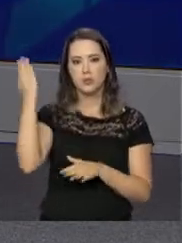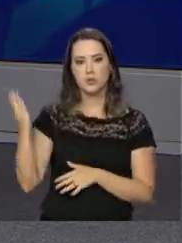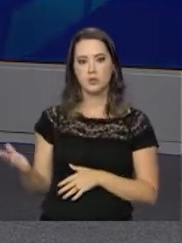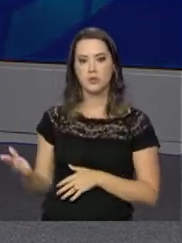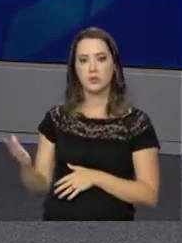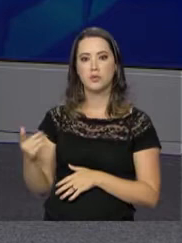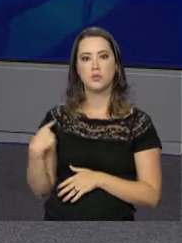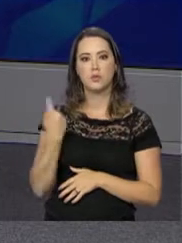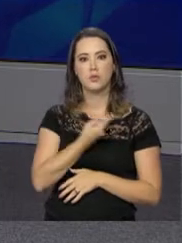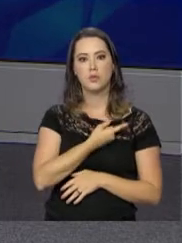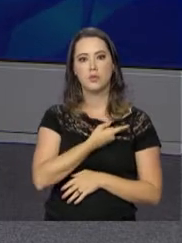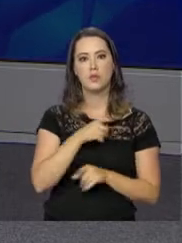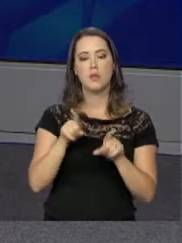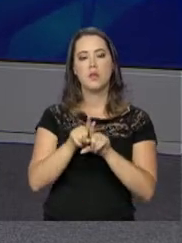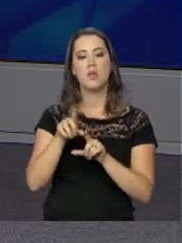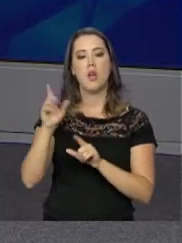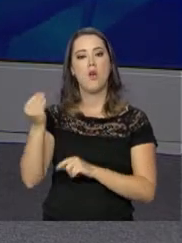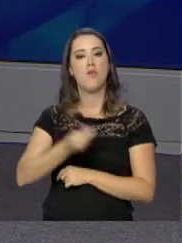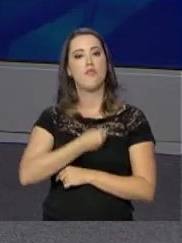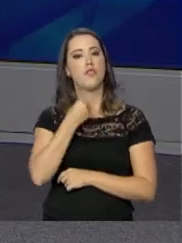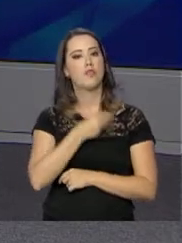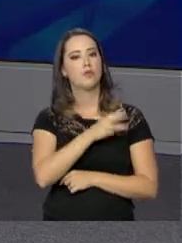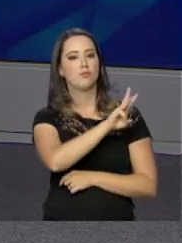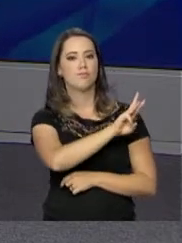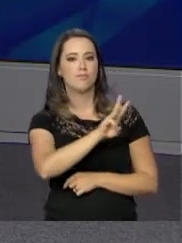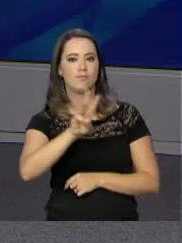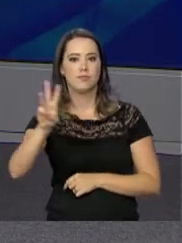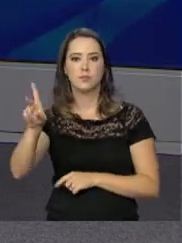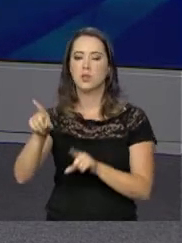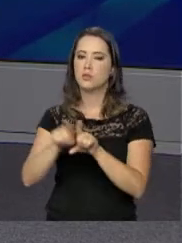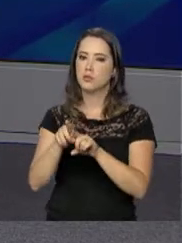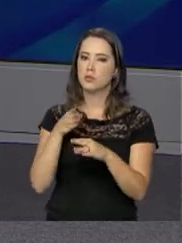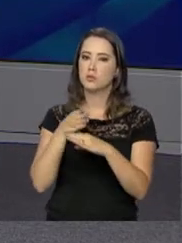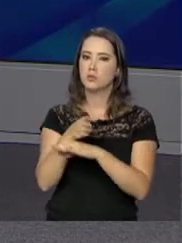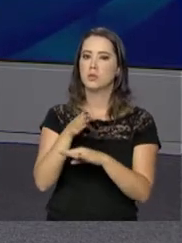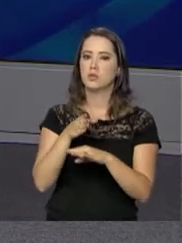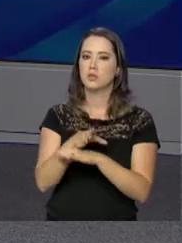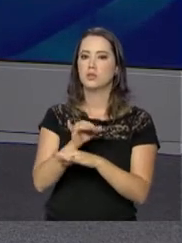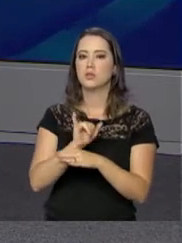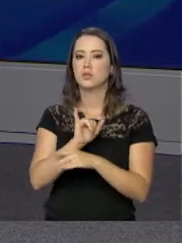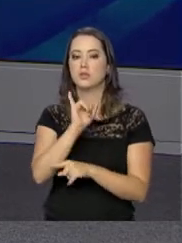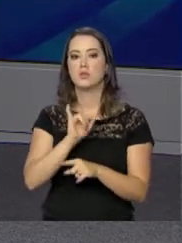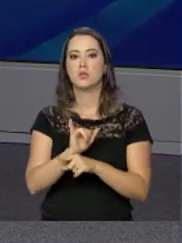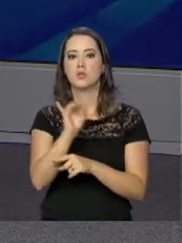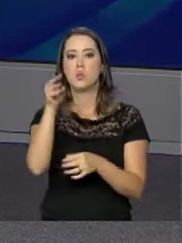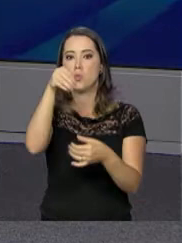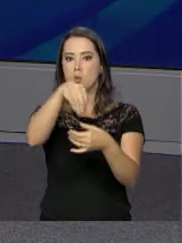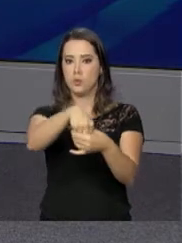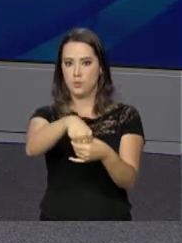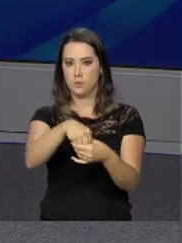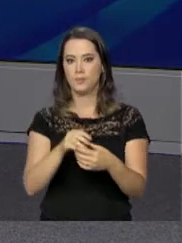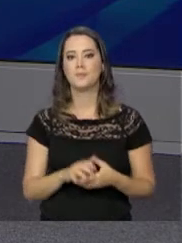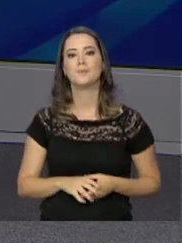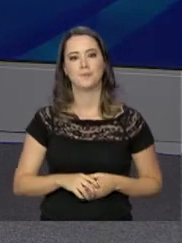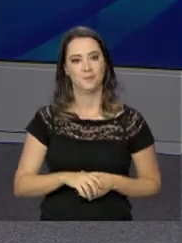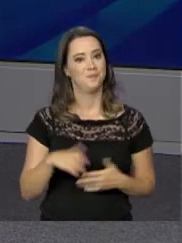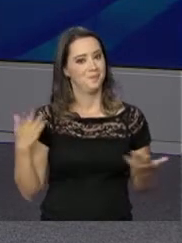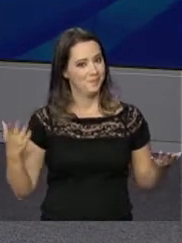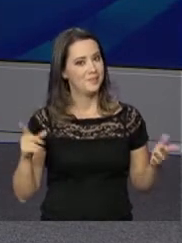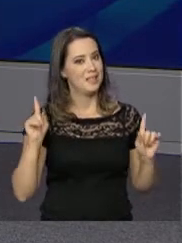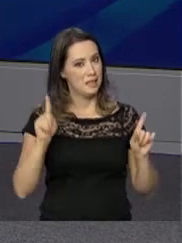tela. Nossa programação está ao vivo no site da NBR e você acessa todas as reportagens no nosso canal no YouTube.